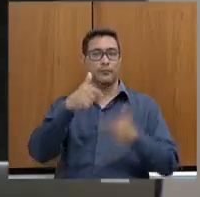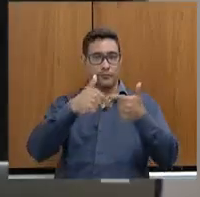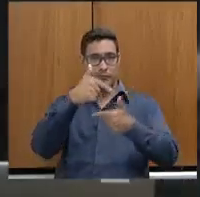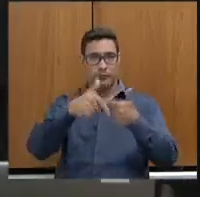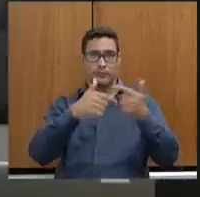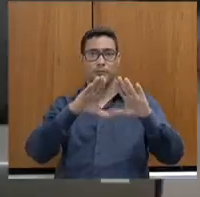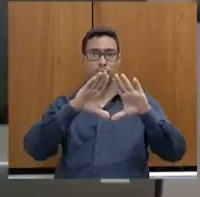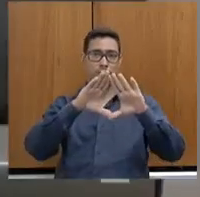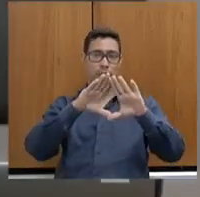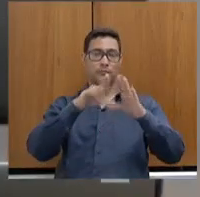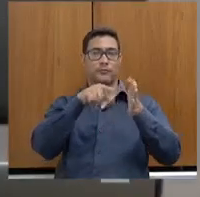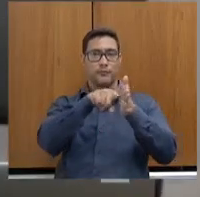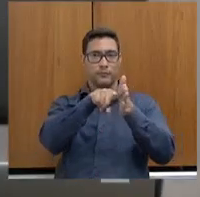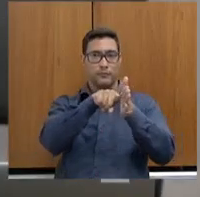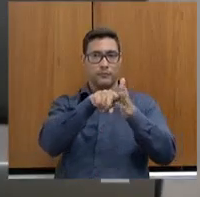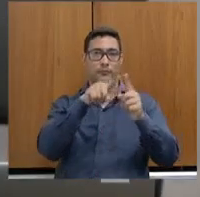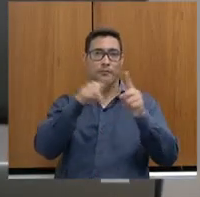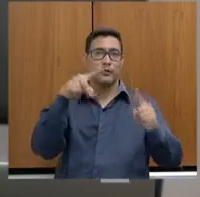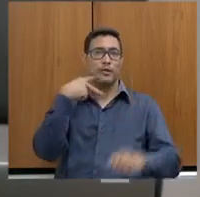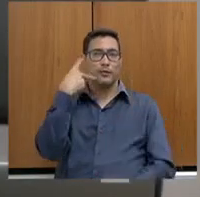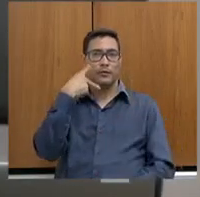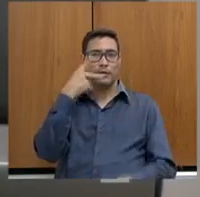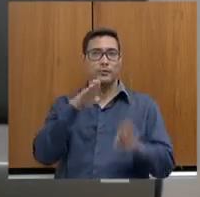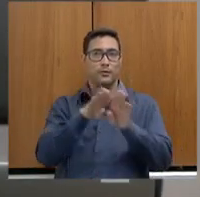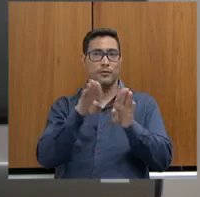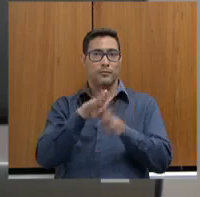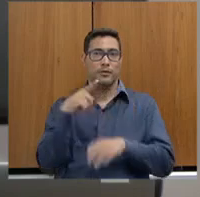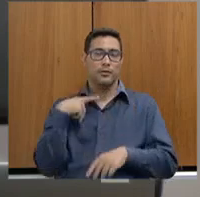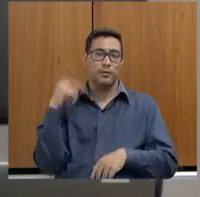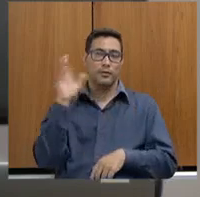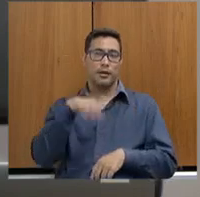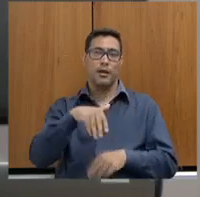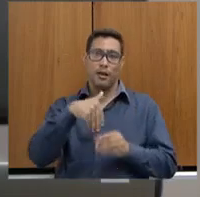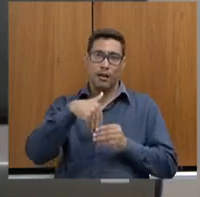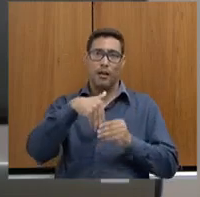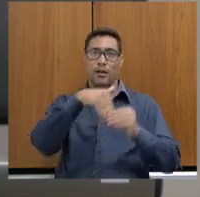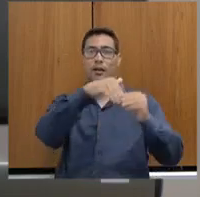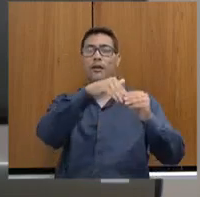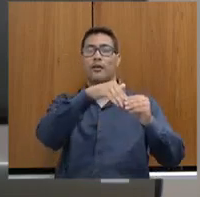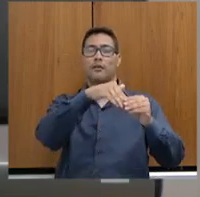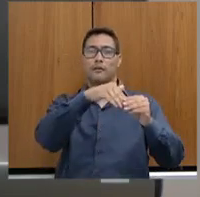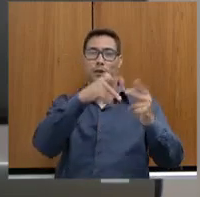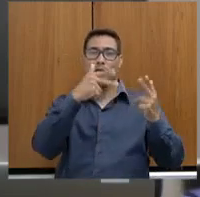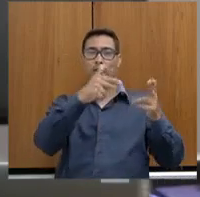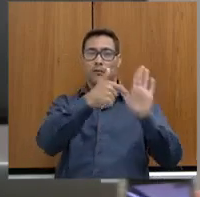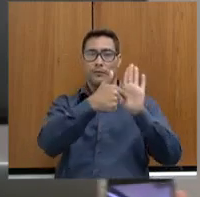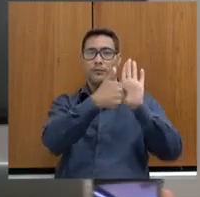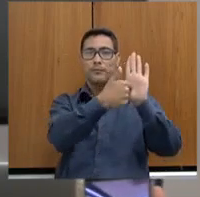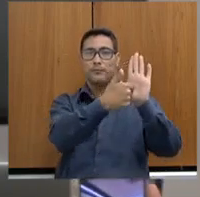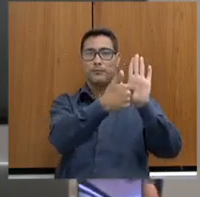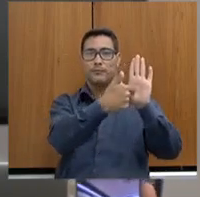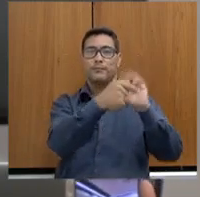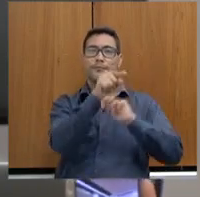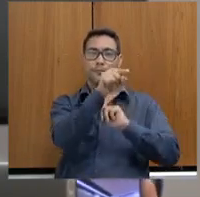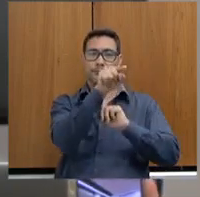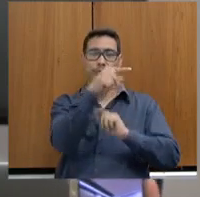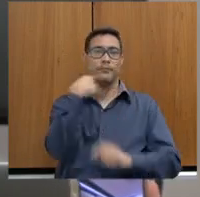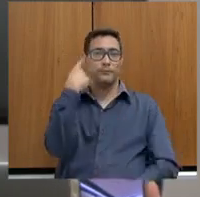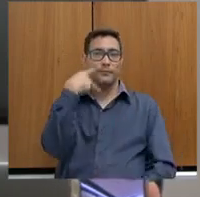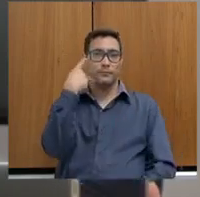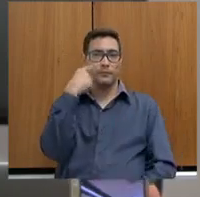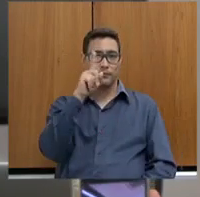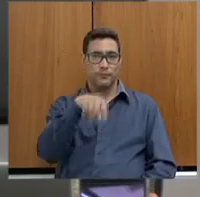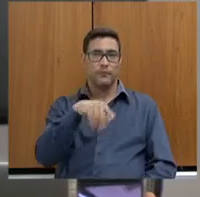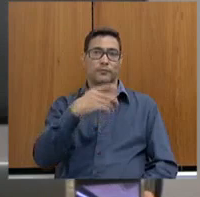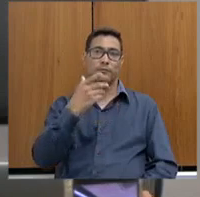uma vez que o vereador tem a intenção de também levar o mesmo formato para ser apresentado aos vereadores à Câmara